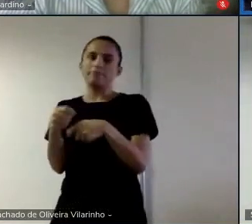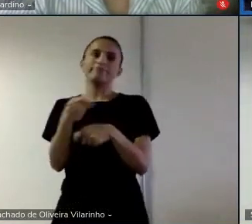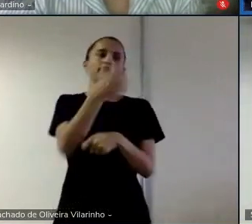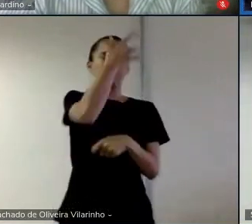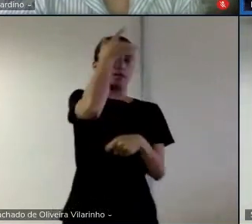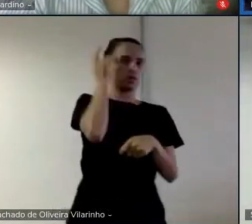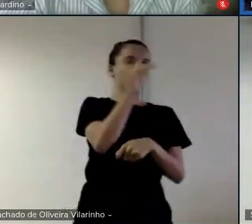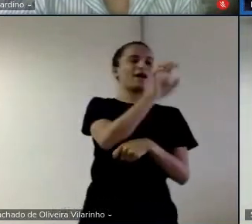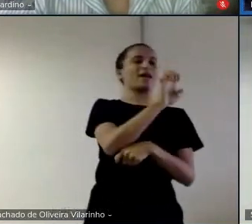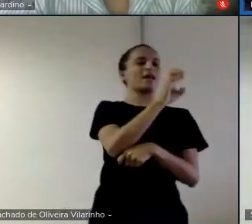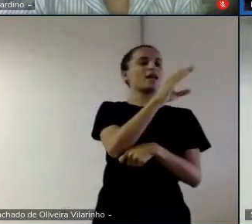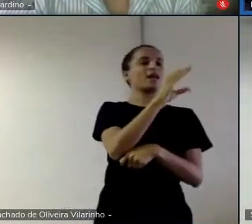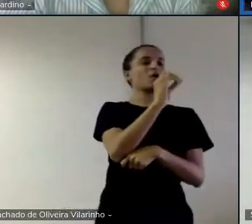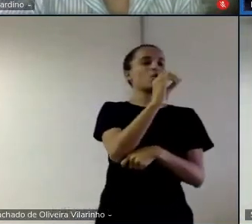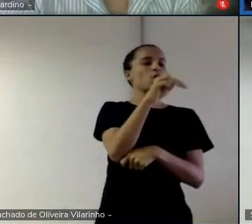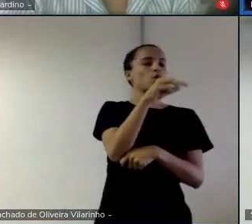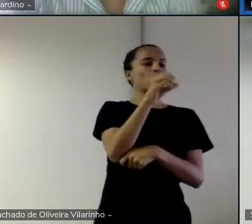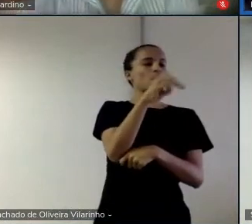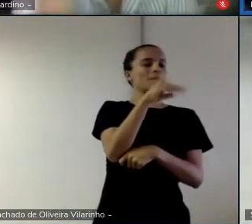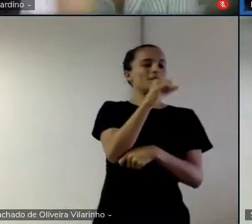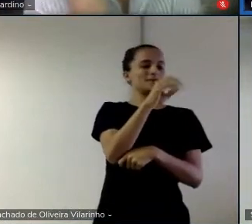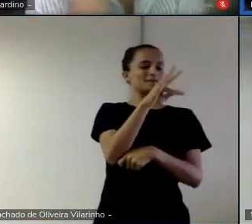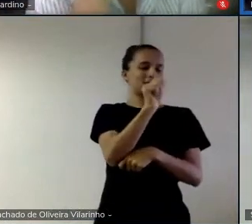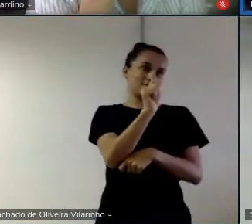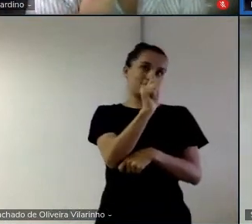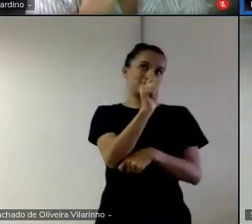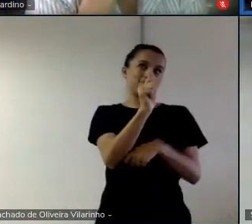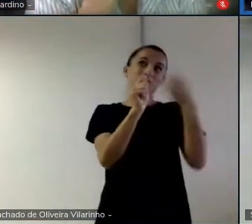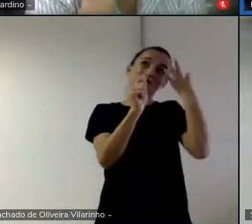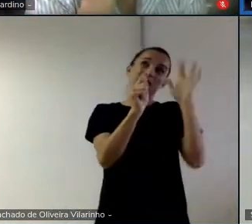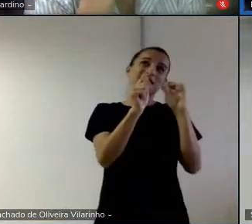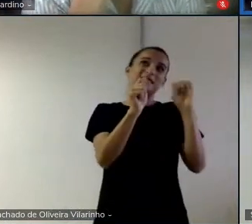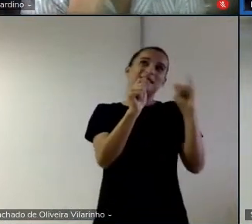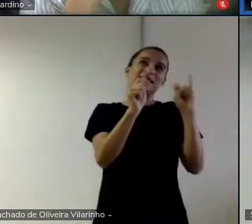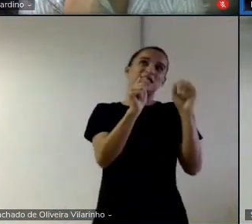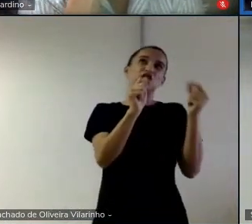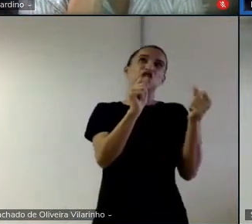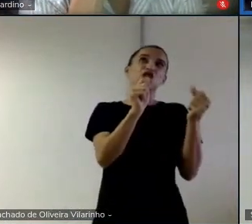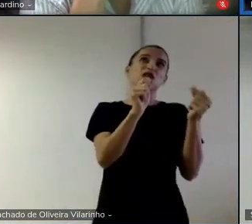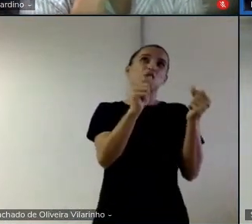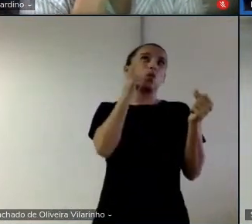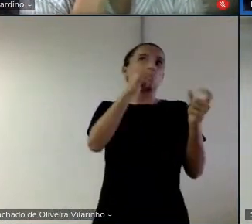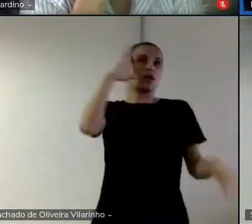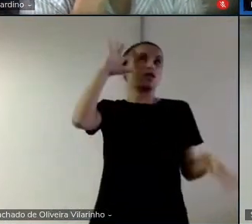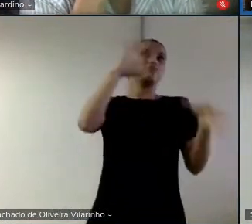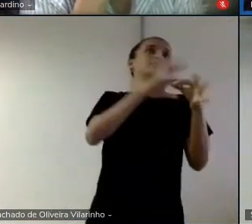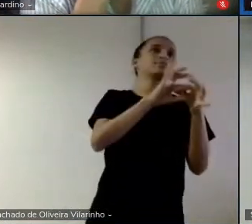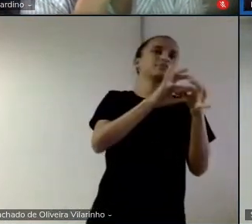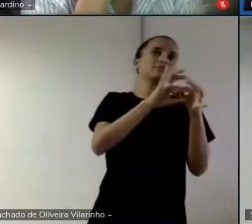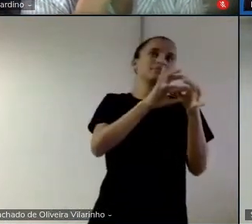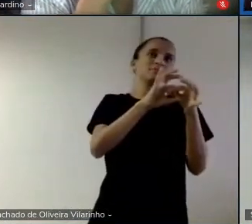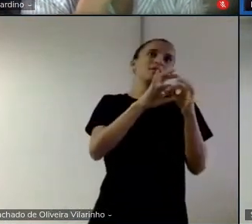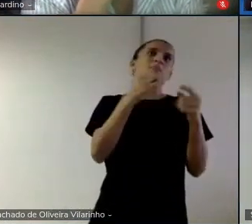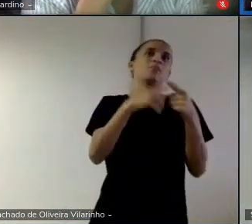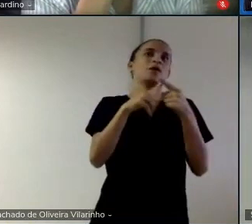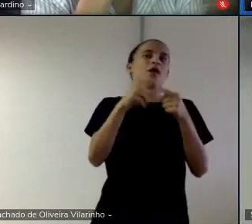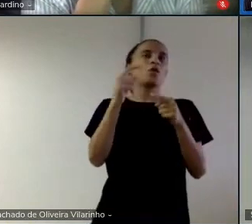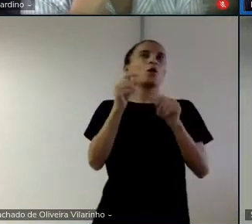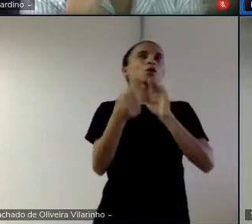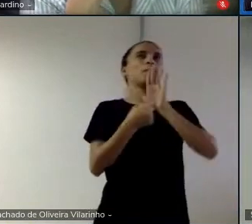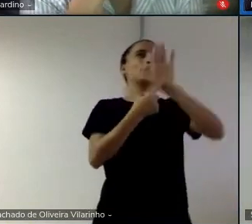economista eu não sei se dinheiro pode ter saído em economia porque na verdade dinheiro a gente precisa ser mais engascado que economia